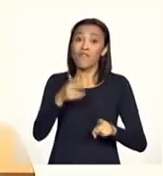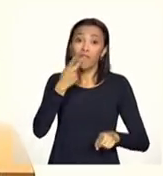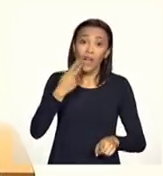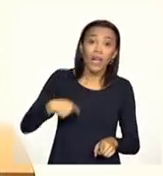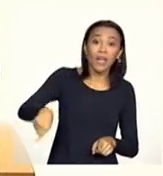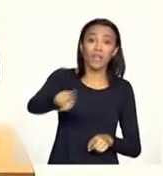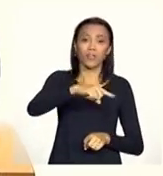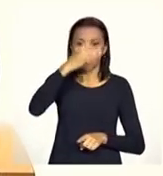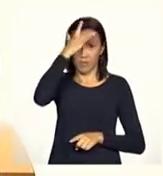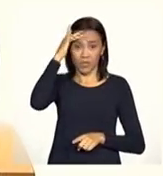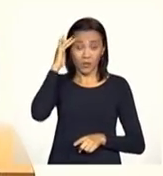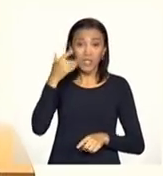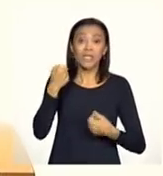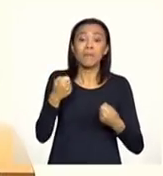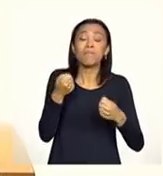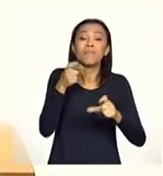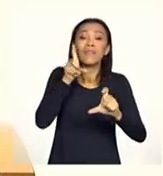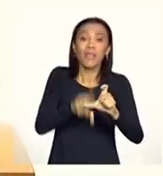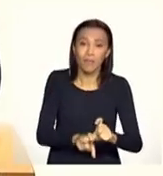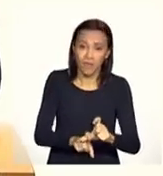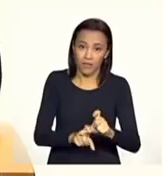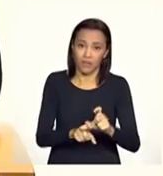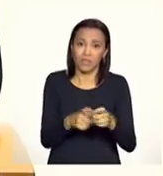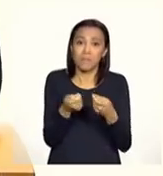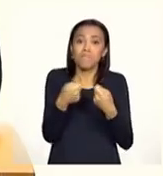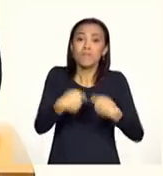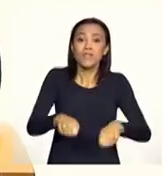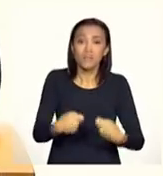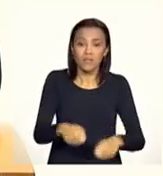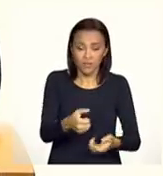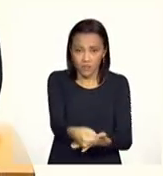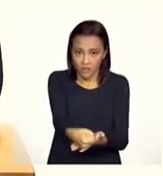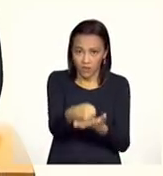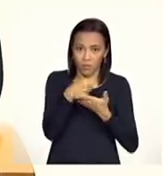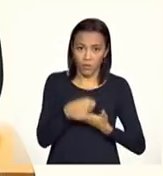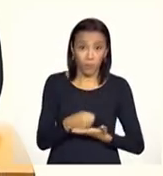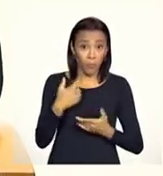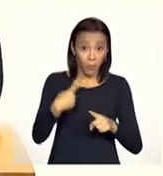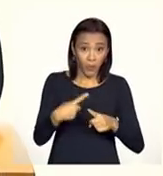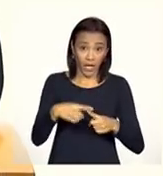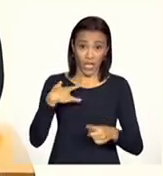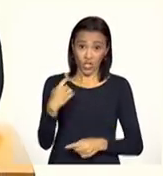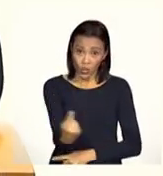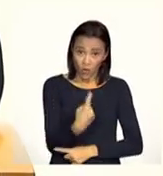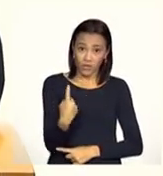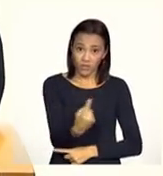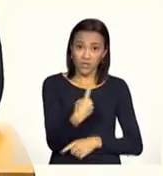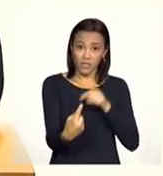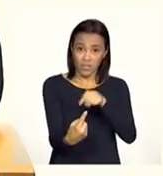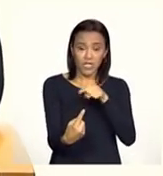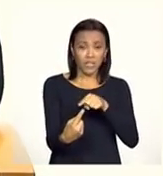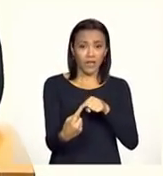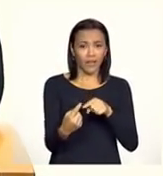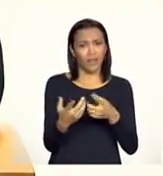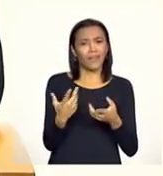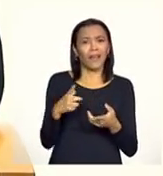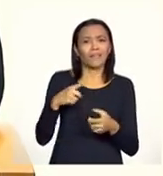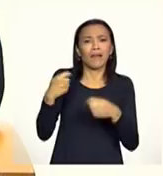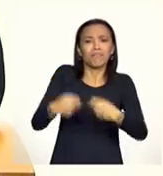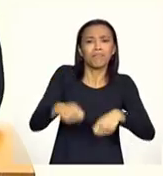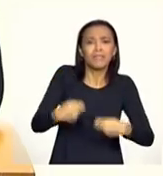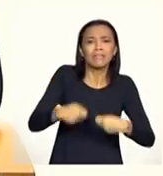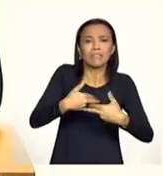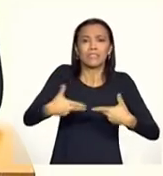grau de dependência. O que significa isso? Significa que elas sozinhas, pela situação de deficiência que elas têm,